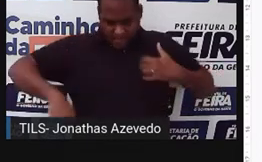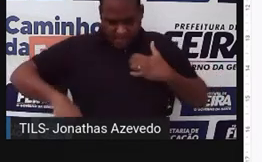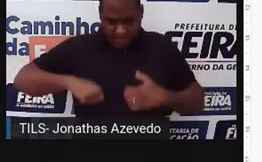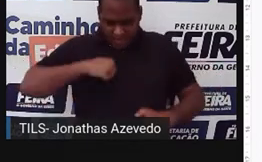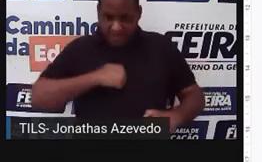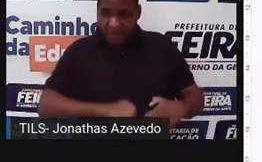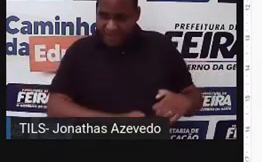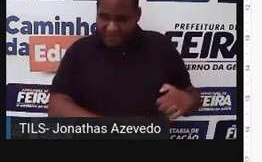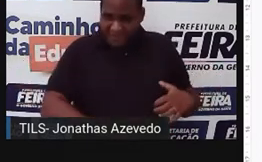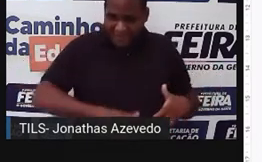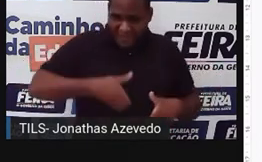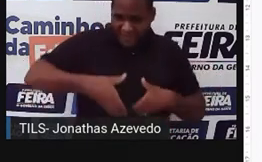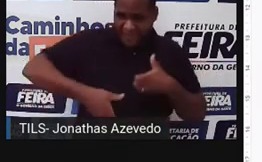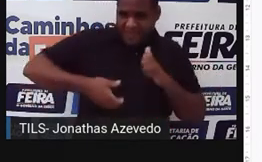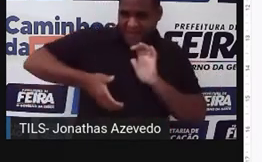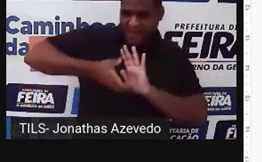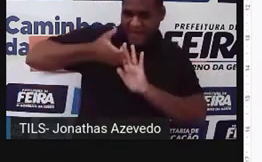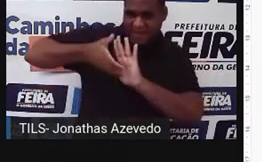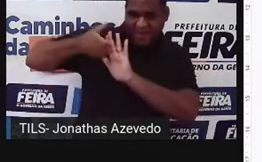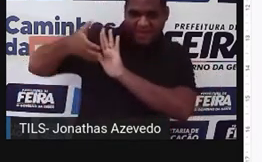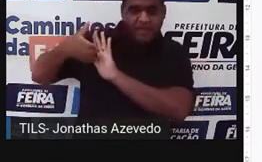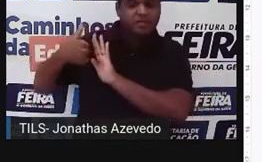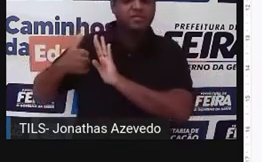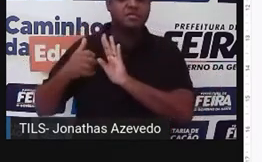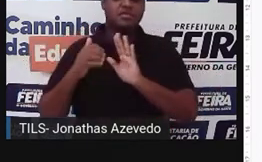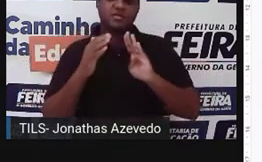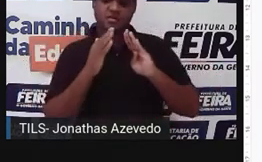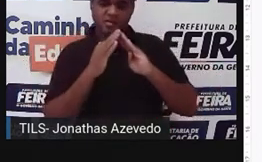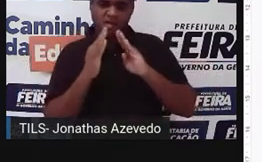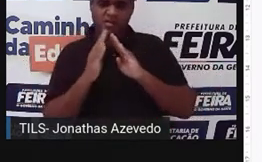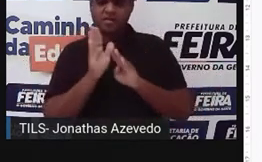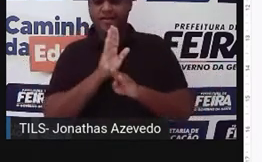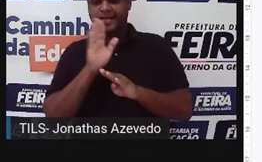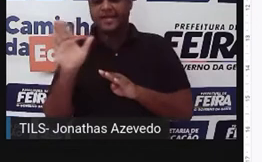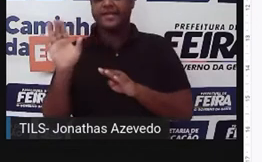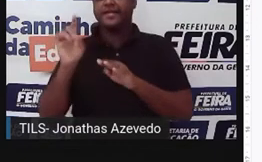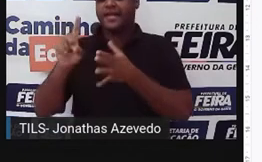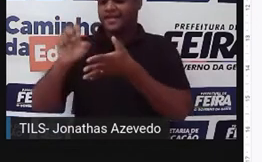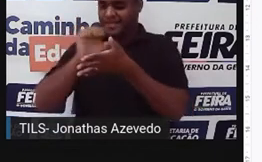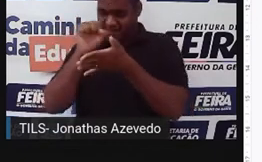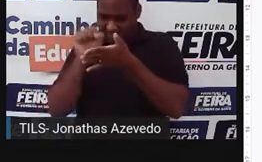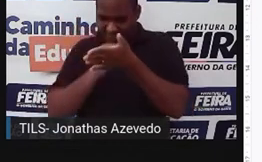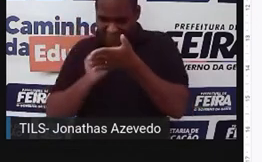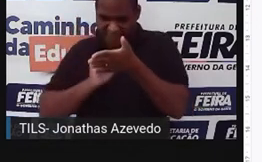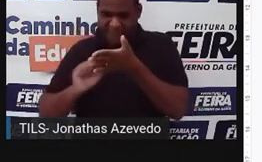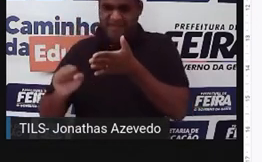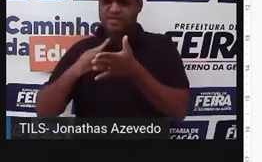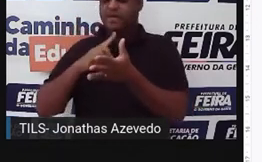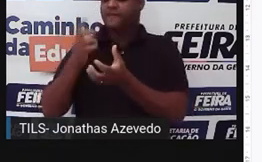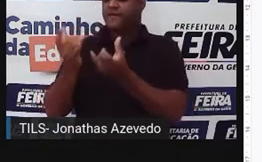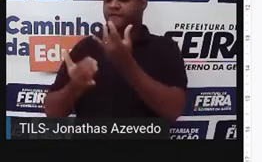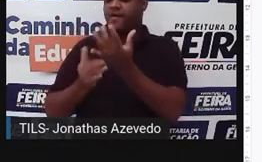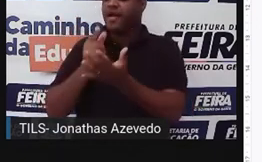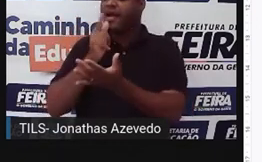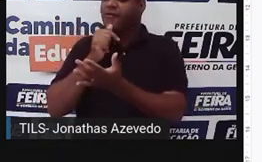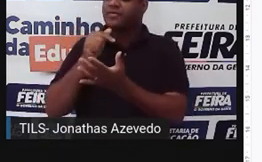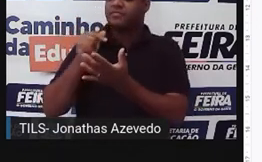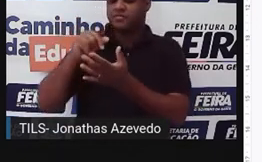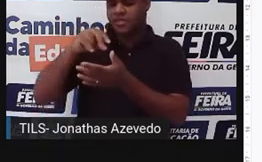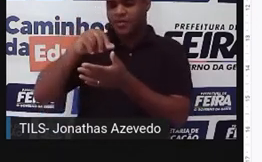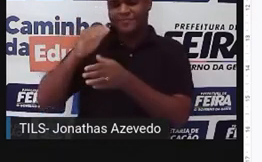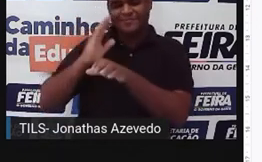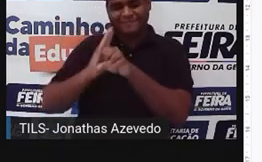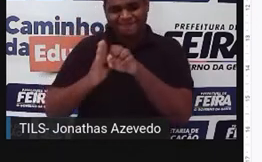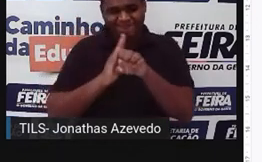chegar em casa, leve, lave-os muito bem e cozinhe-os com água, sal e cebolas.